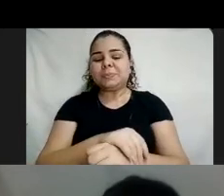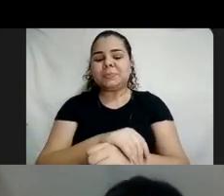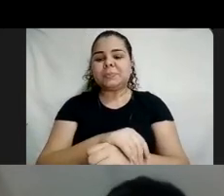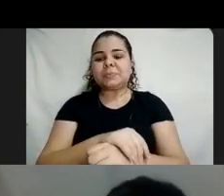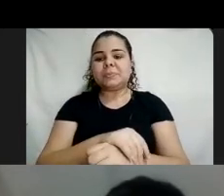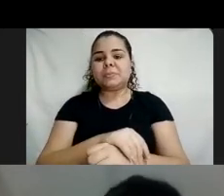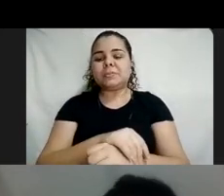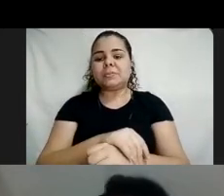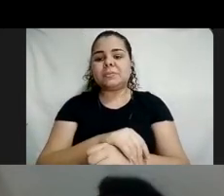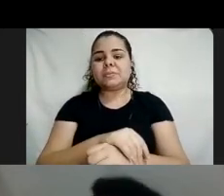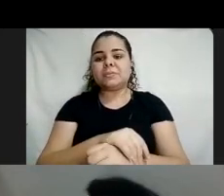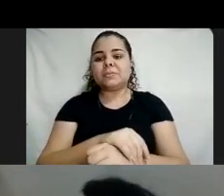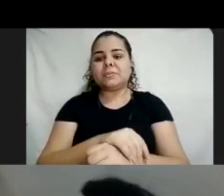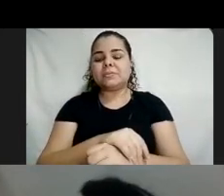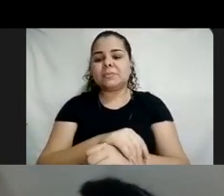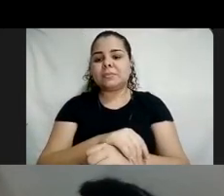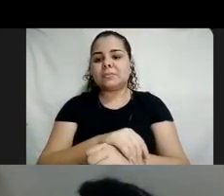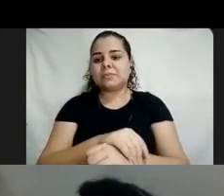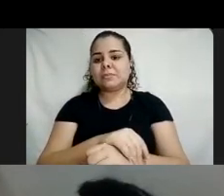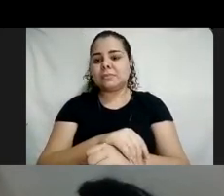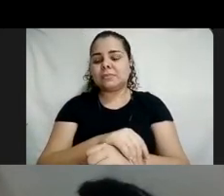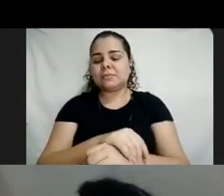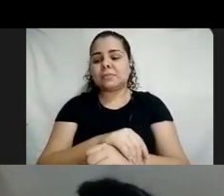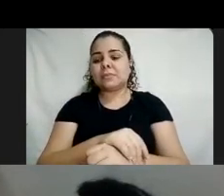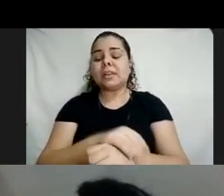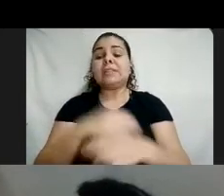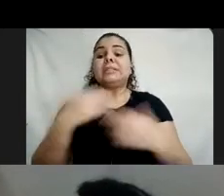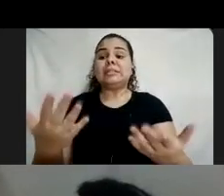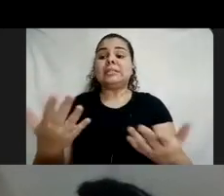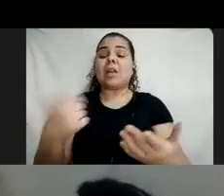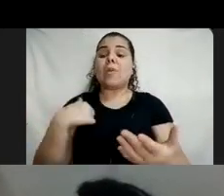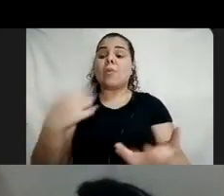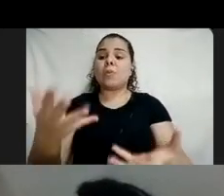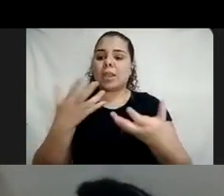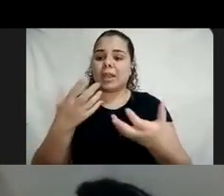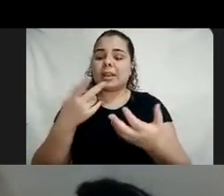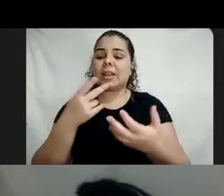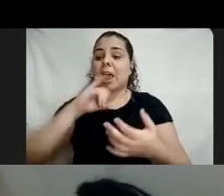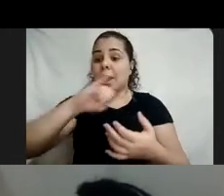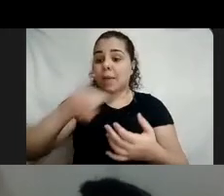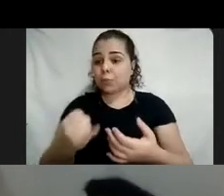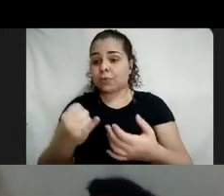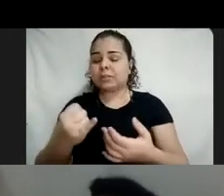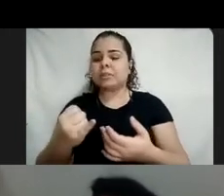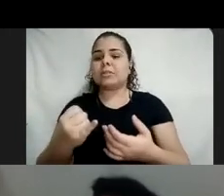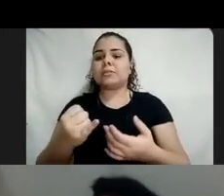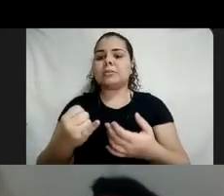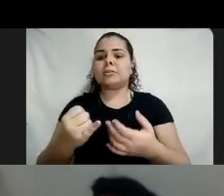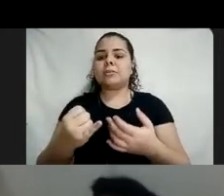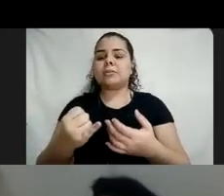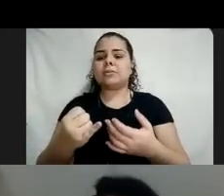Então, Sabrina, já terminou? Eu queria aproveitar, gente, para saudar a nossa